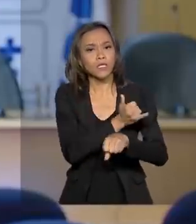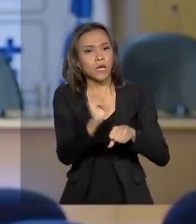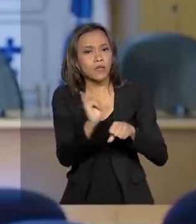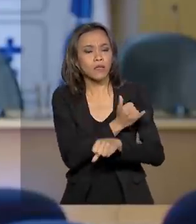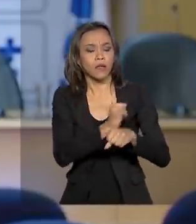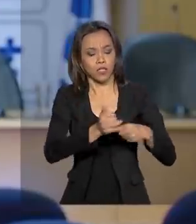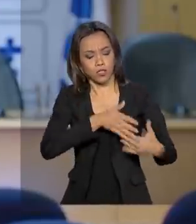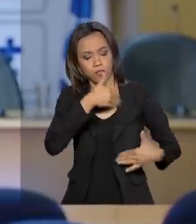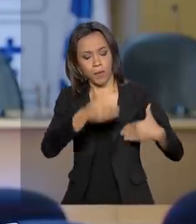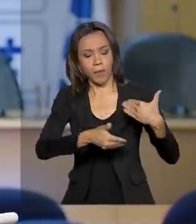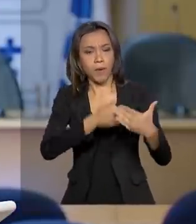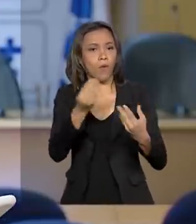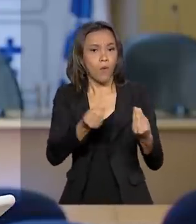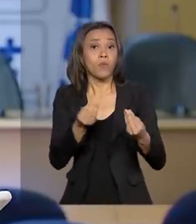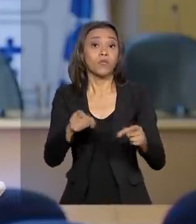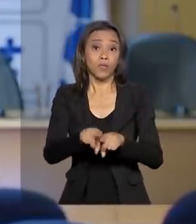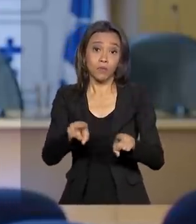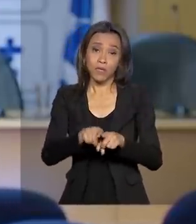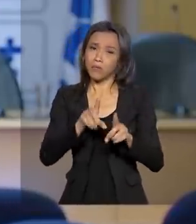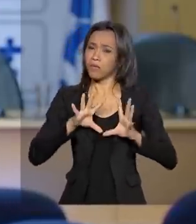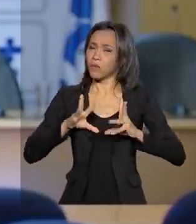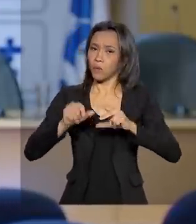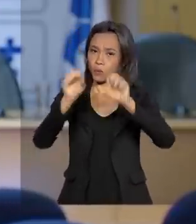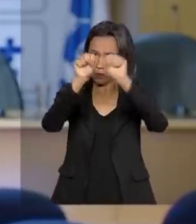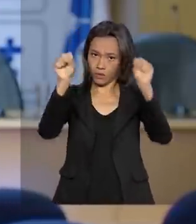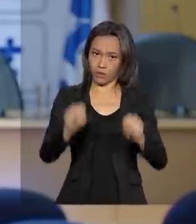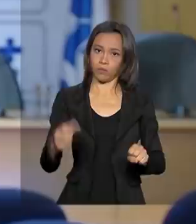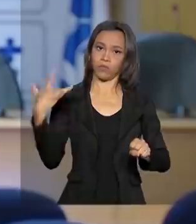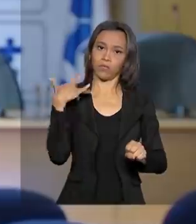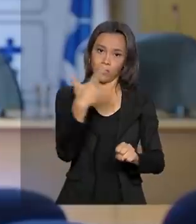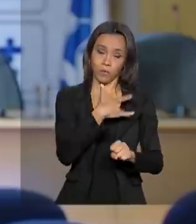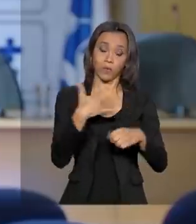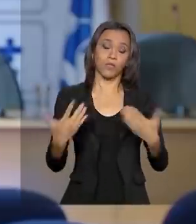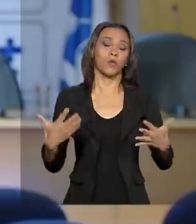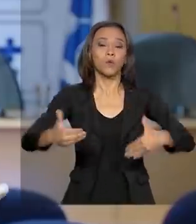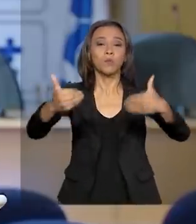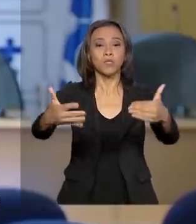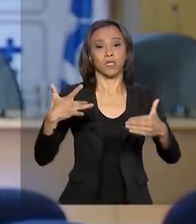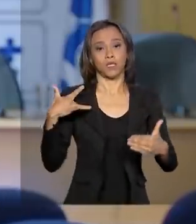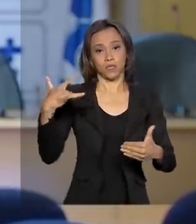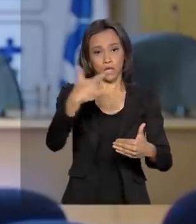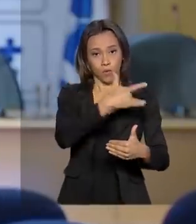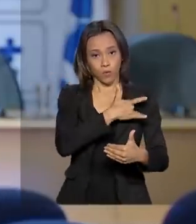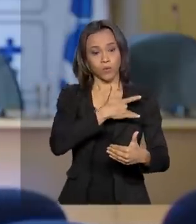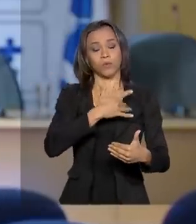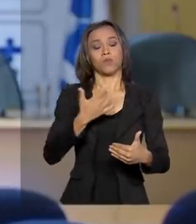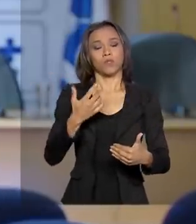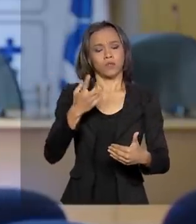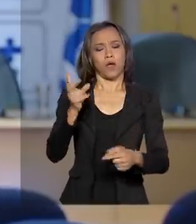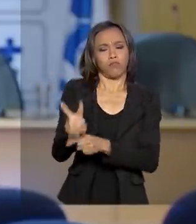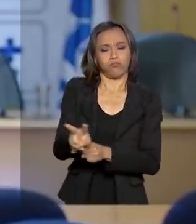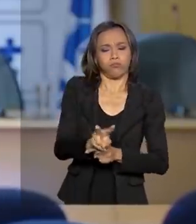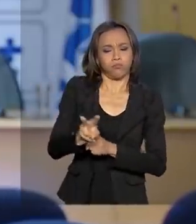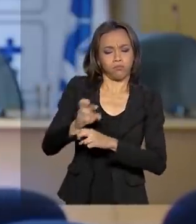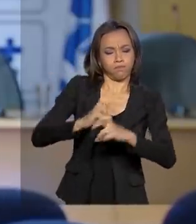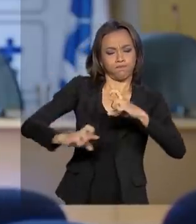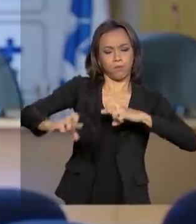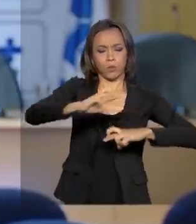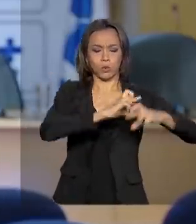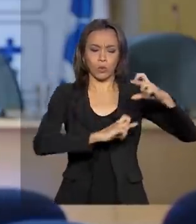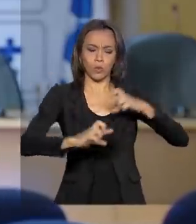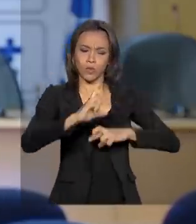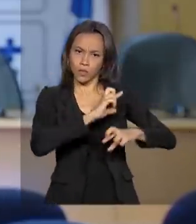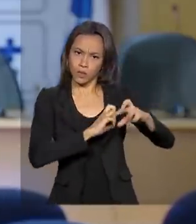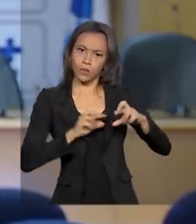de saúde, a rede pública de saúde. O Ministério da Saúde, esse monitoramento está sendo feito aqui no Brasil